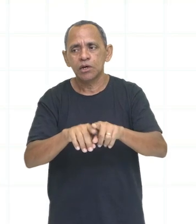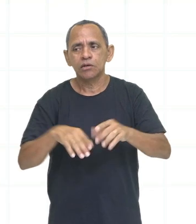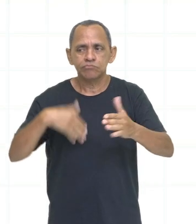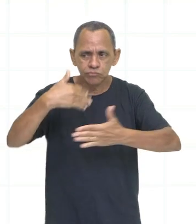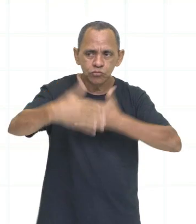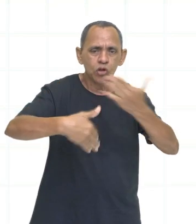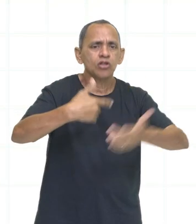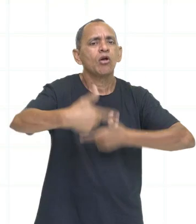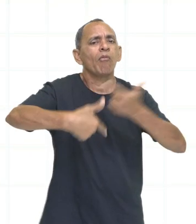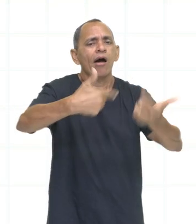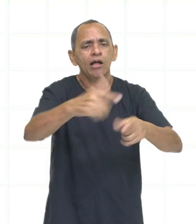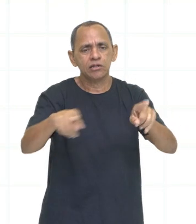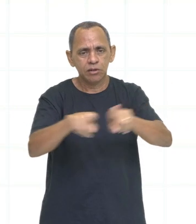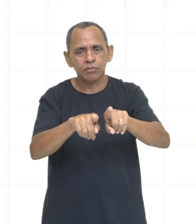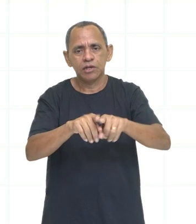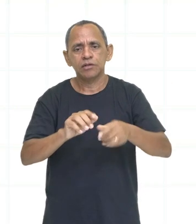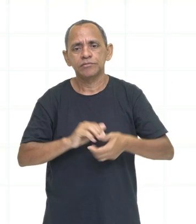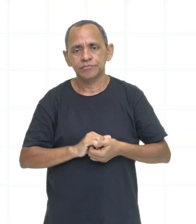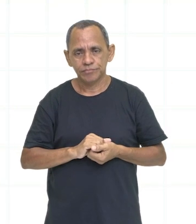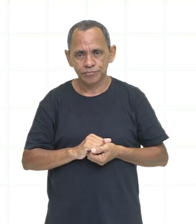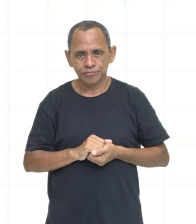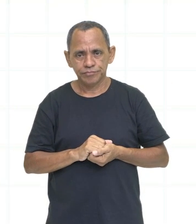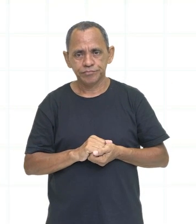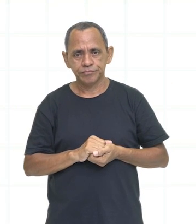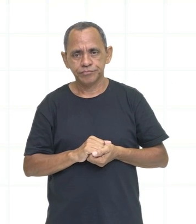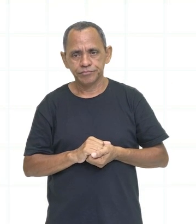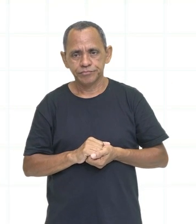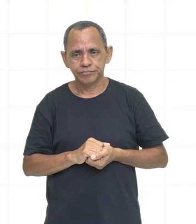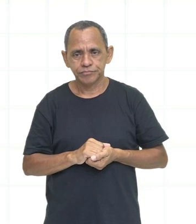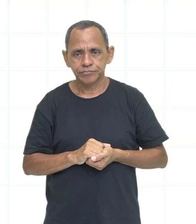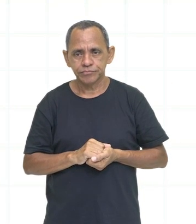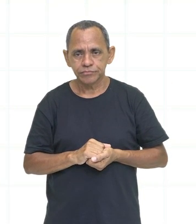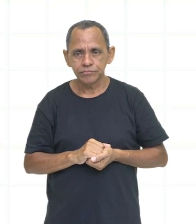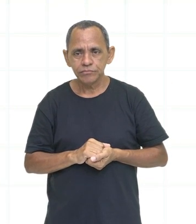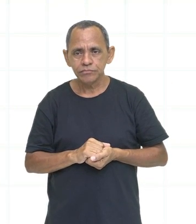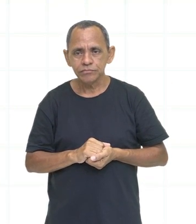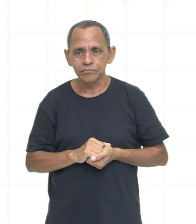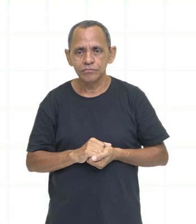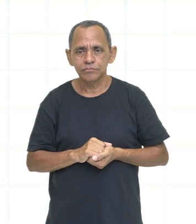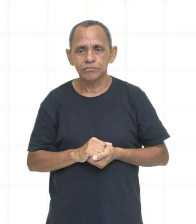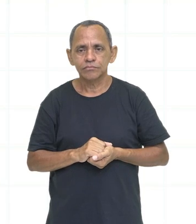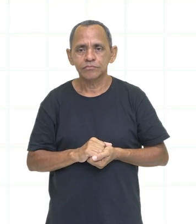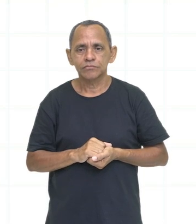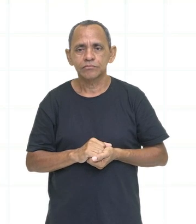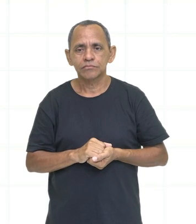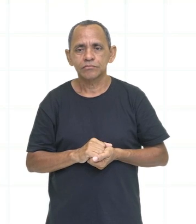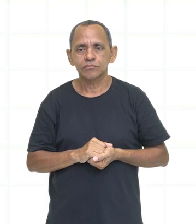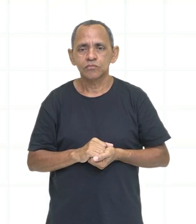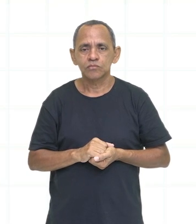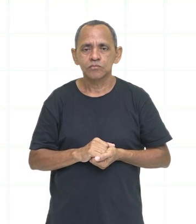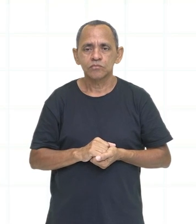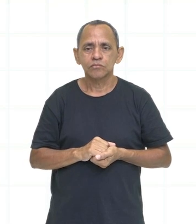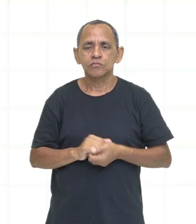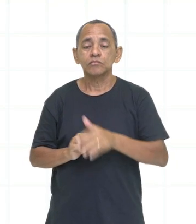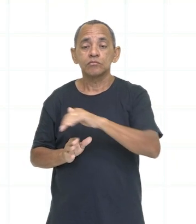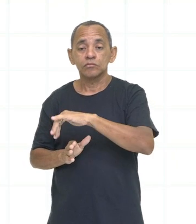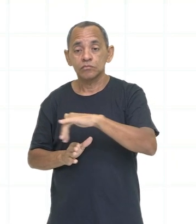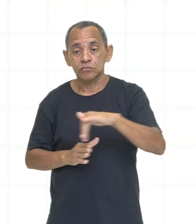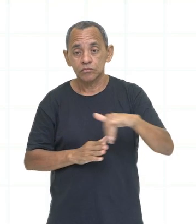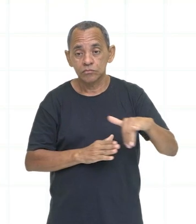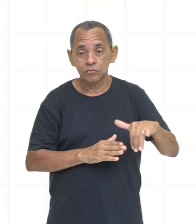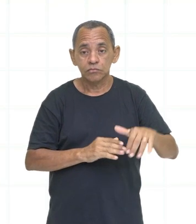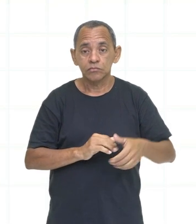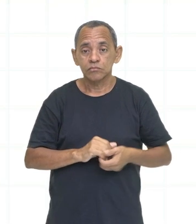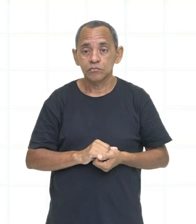Ela sempre faz o seu trabalho sozinha, certo? E por último, o nosso exemplo aqui. He built the entire...